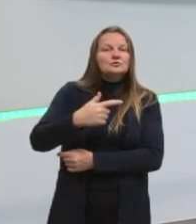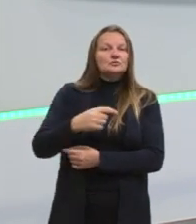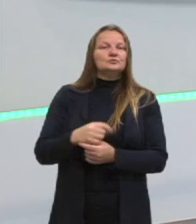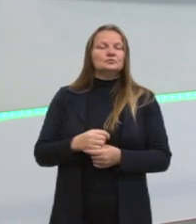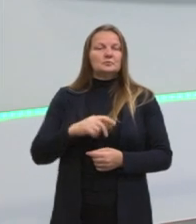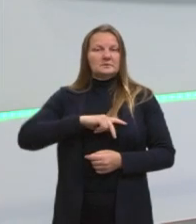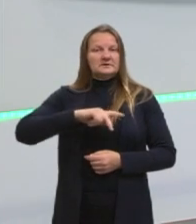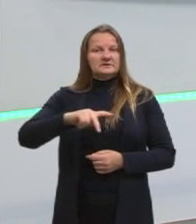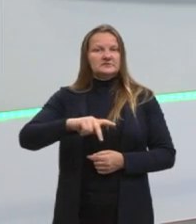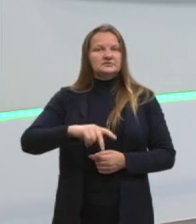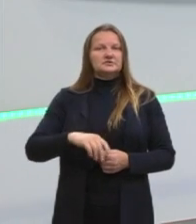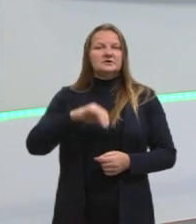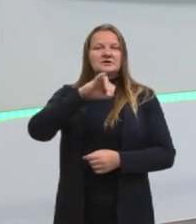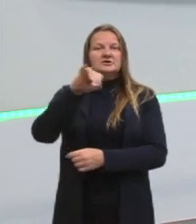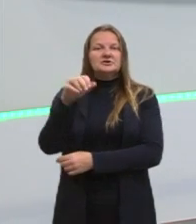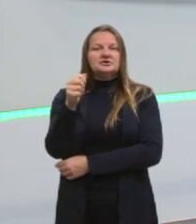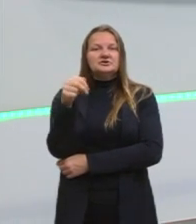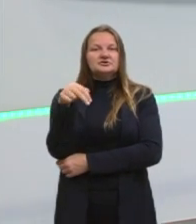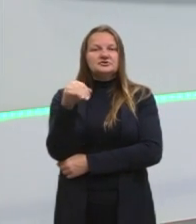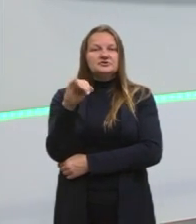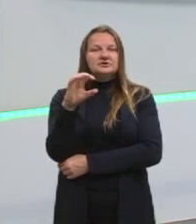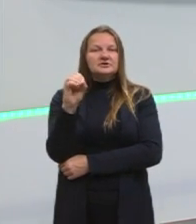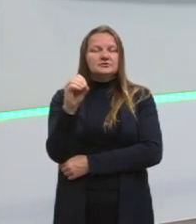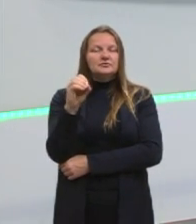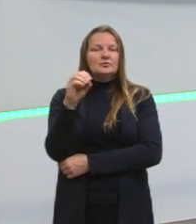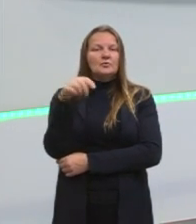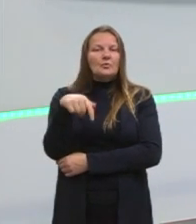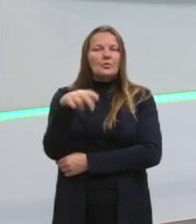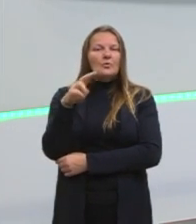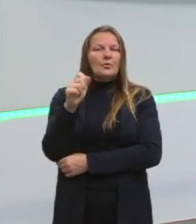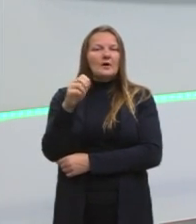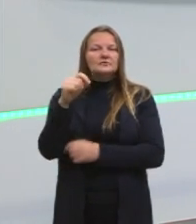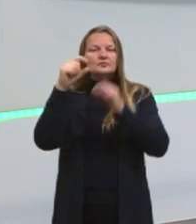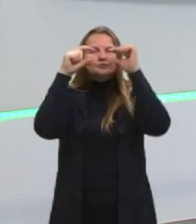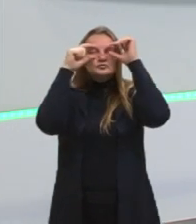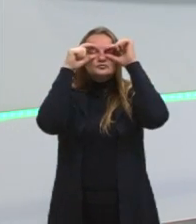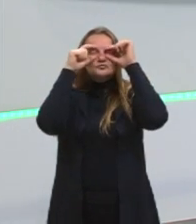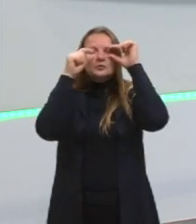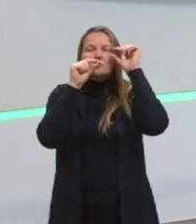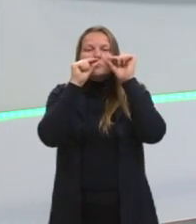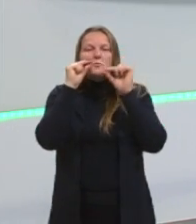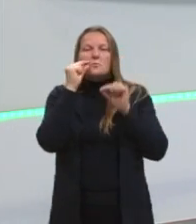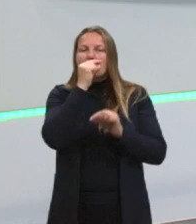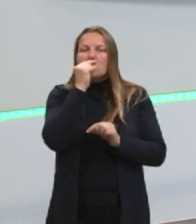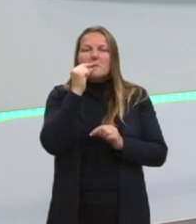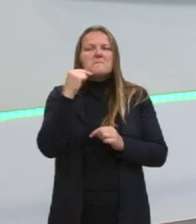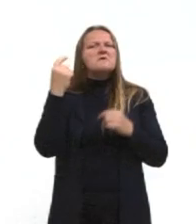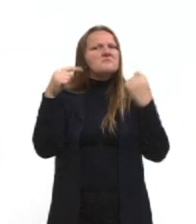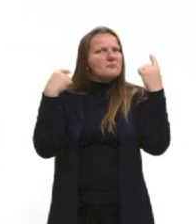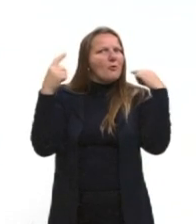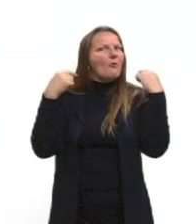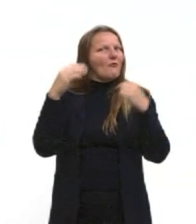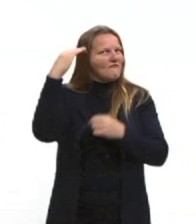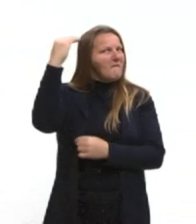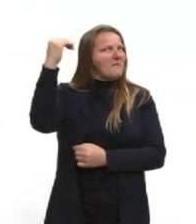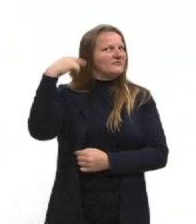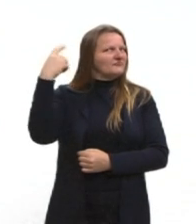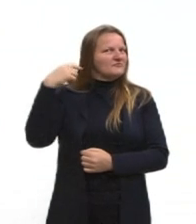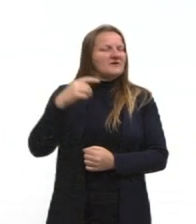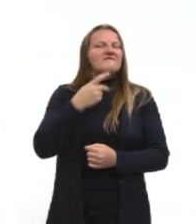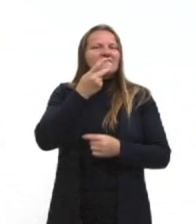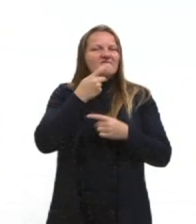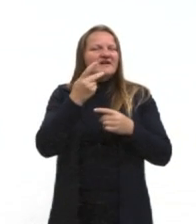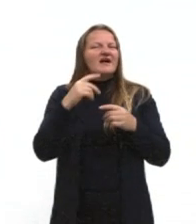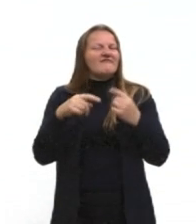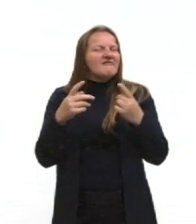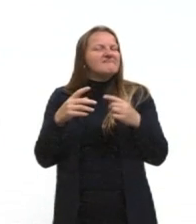Quadros. Jânio Quadros era um presidente que tinha um bigodinho, um oclinhos, e ele tinha uma fama de ser meio doido, ser meio louco. Ele falava umas coisinhas meio